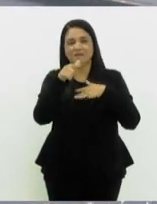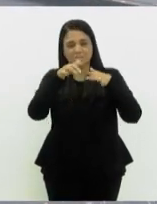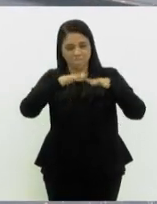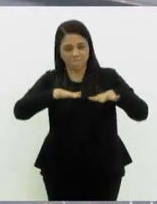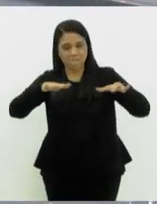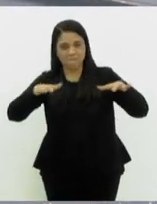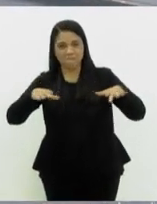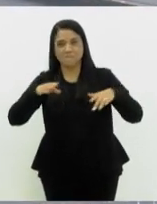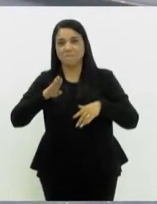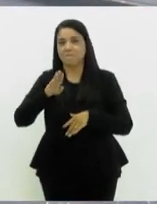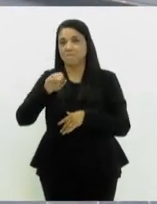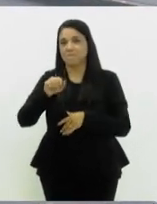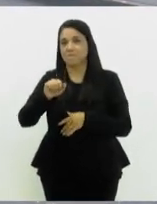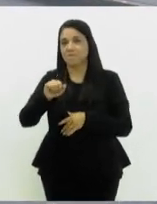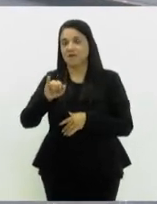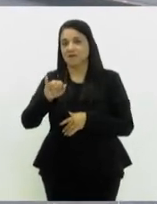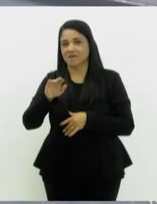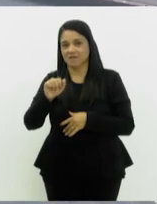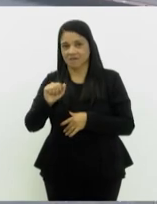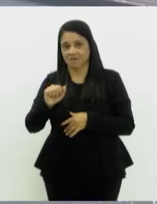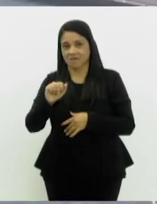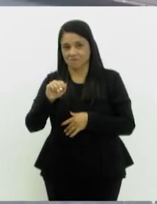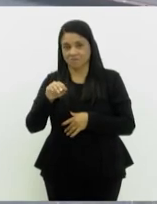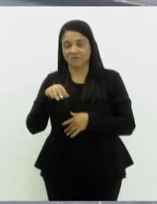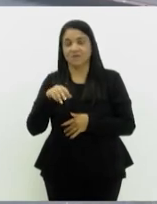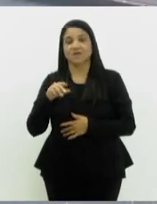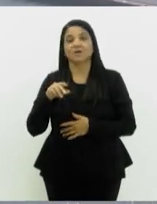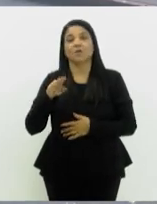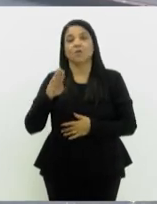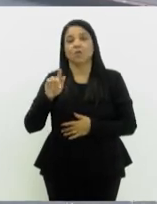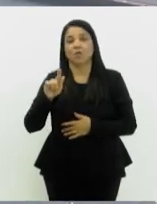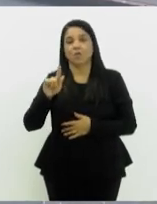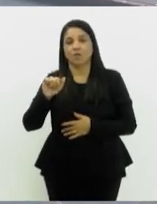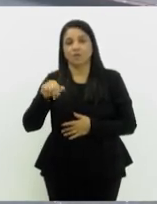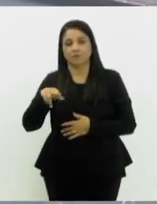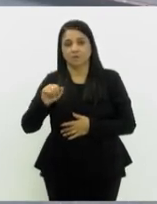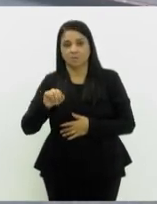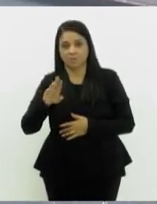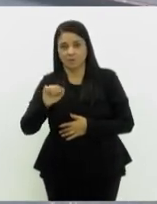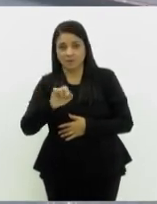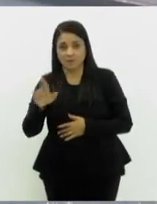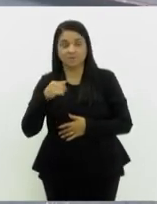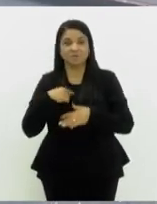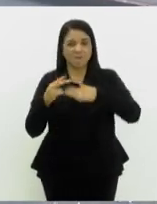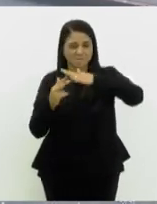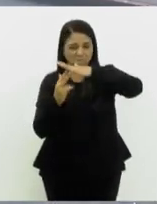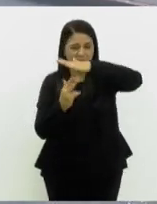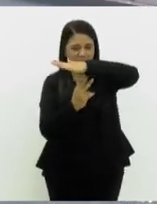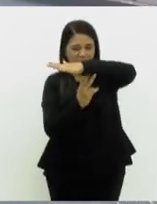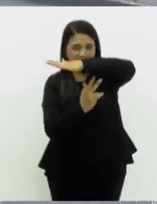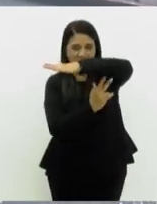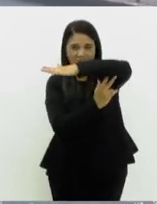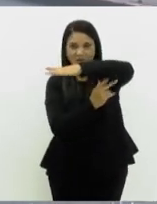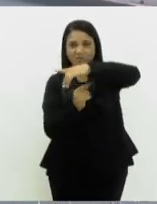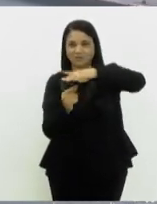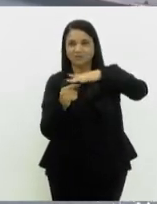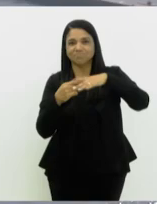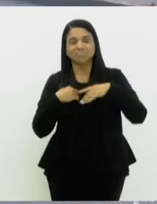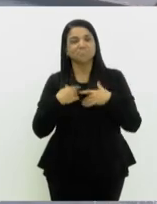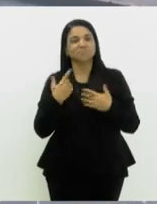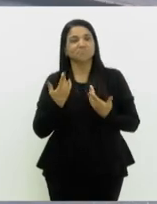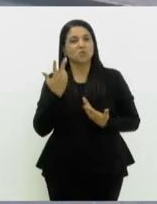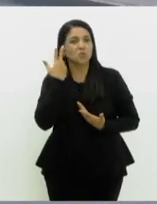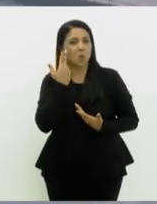cinegrafista Luiz Augusto Beterraba. Dia ensolarado, ponte Ríniterói ao fundo, funcionando tudo normalmente, trânsito normal,